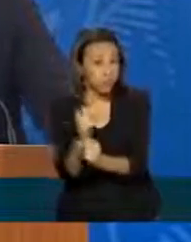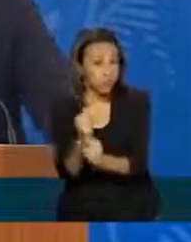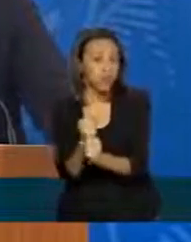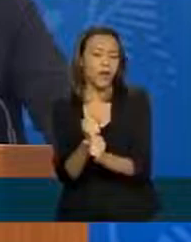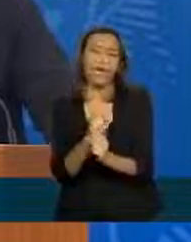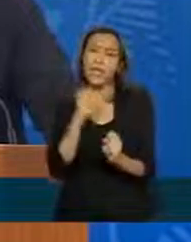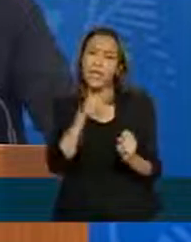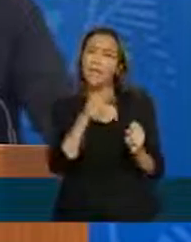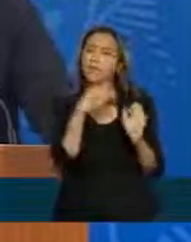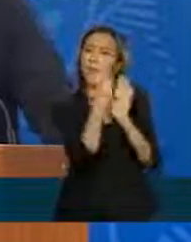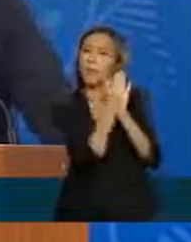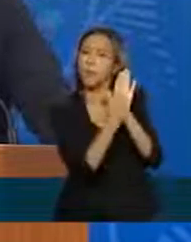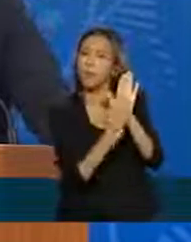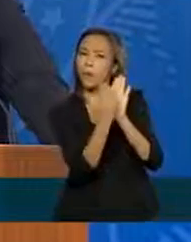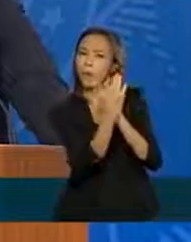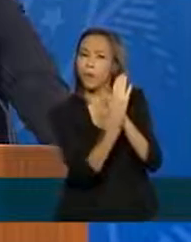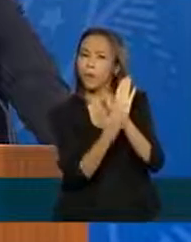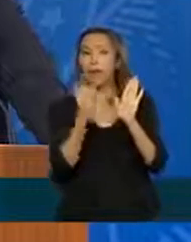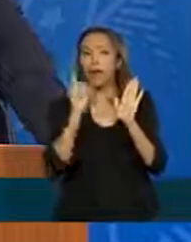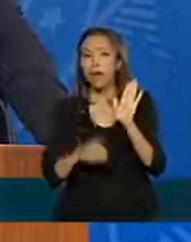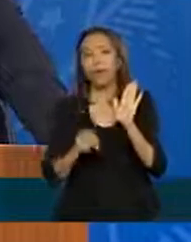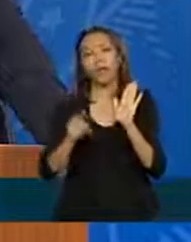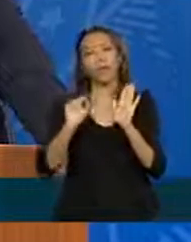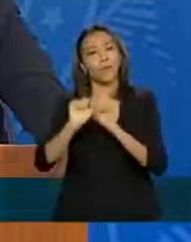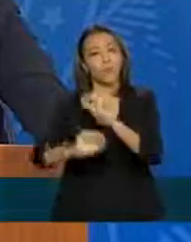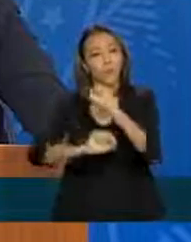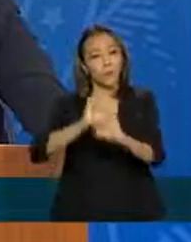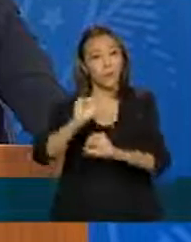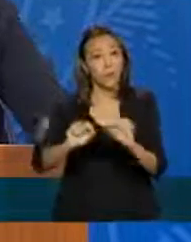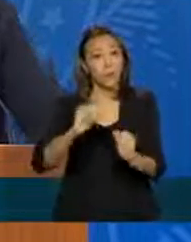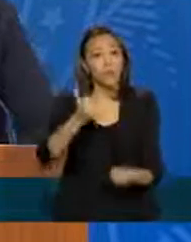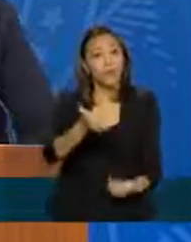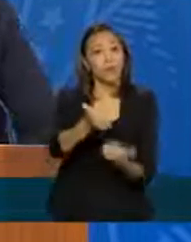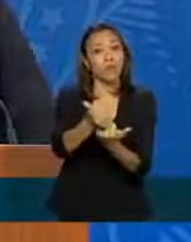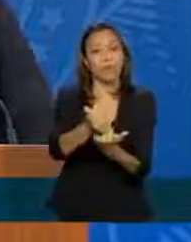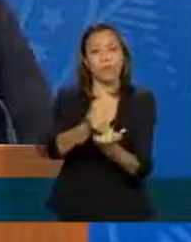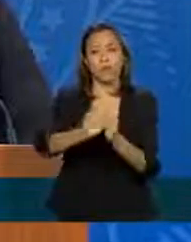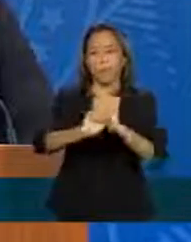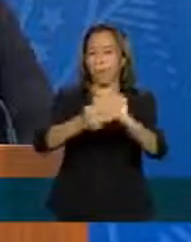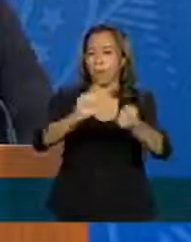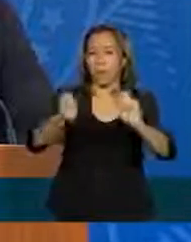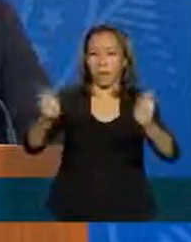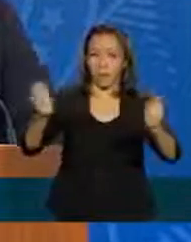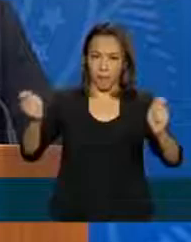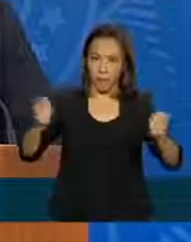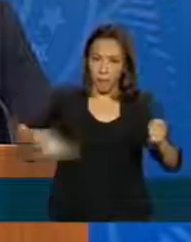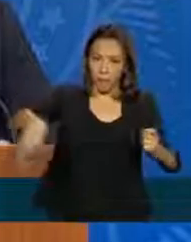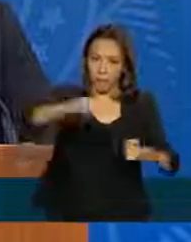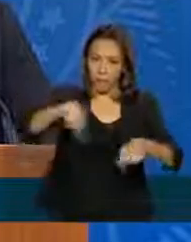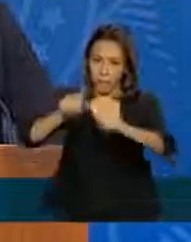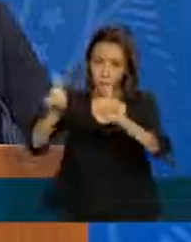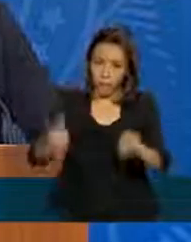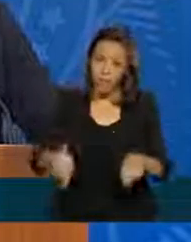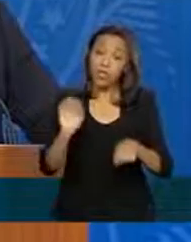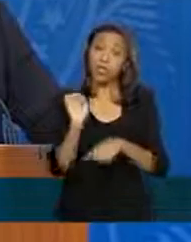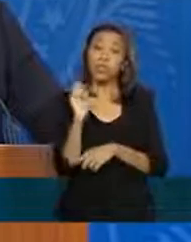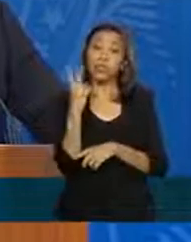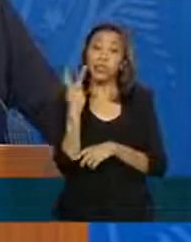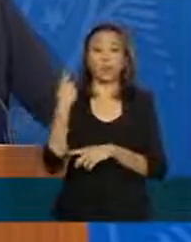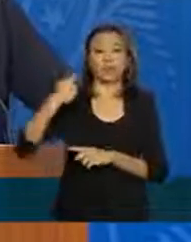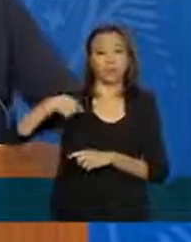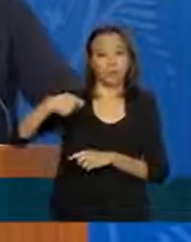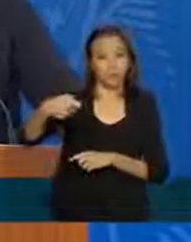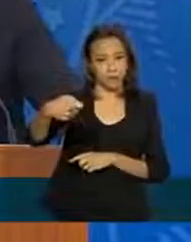exclusivamente ao financiamento de folhas de pagamento. O programa financia dois meses de folhas de